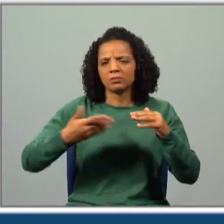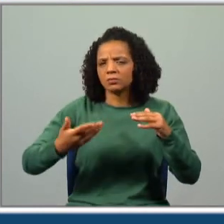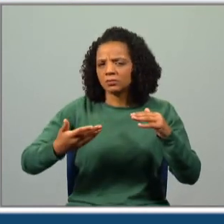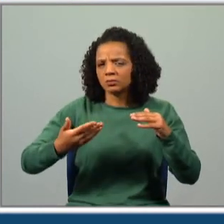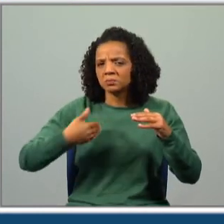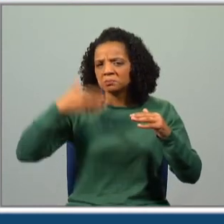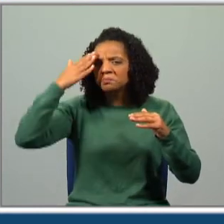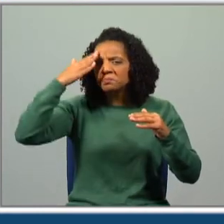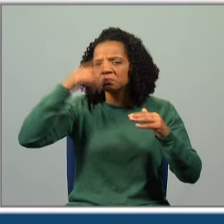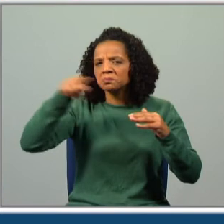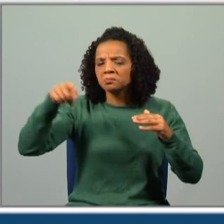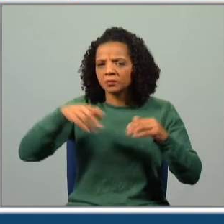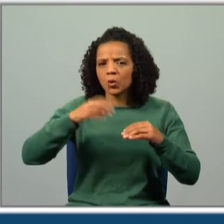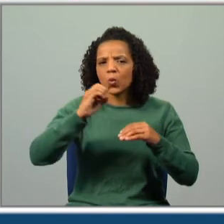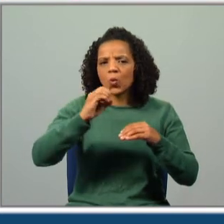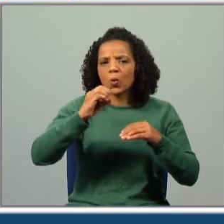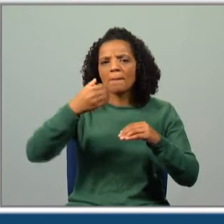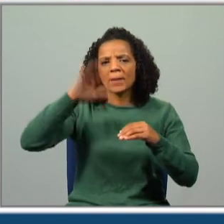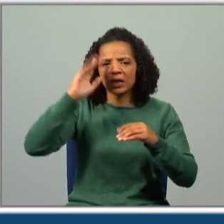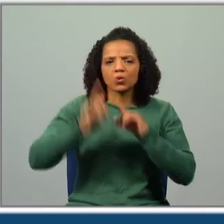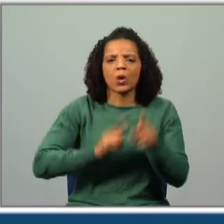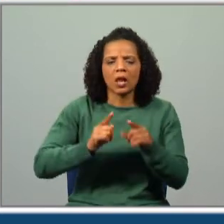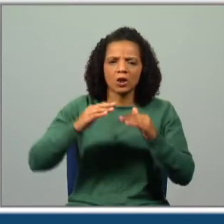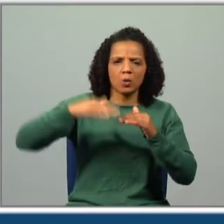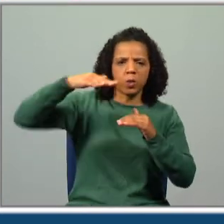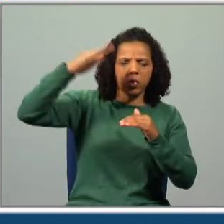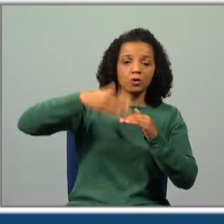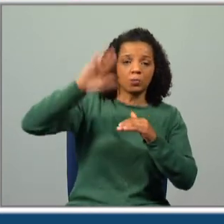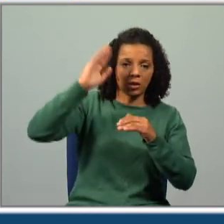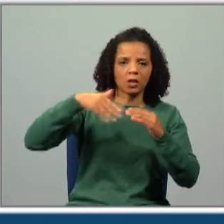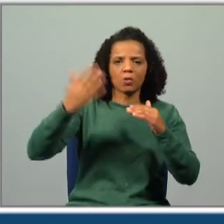Qual é que será? O mais, superioridade ou inferioridade?